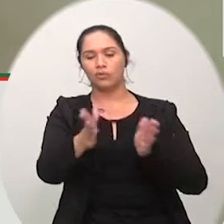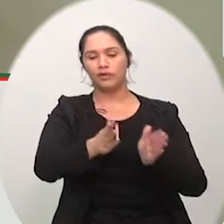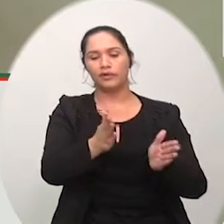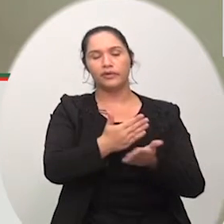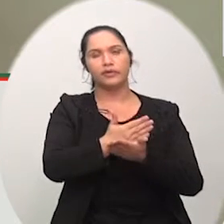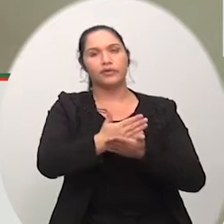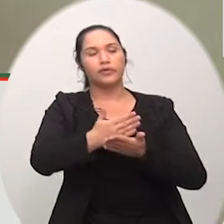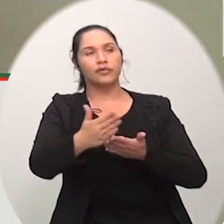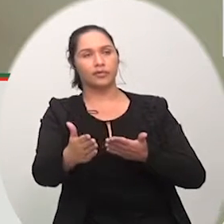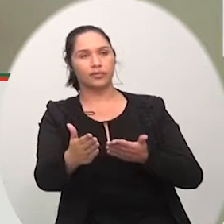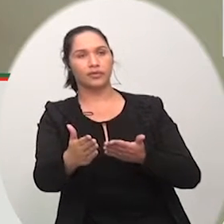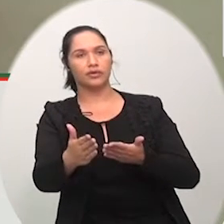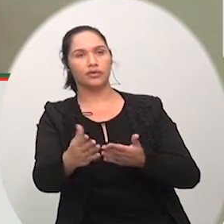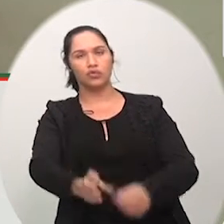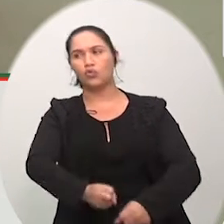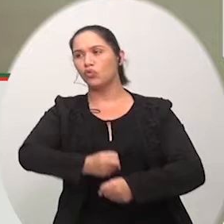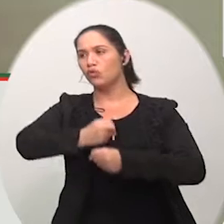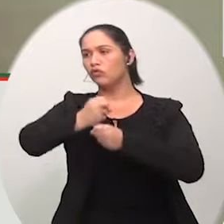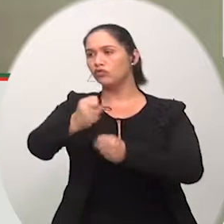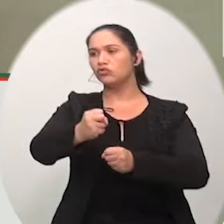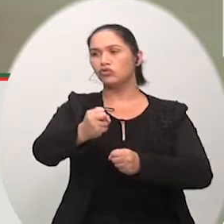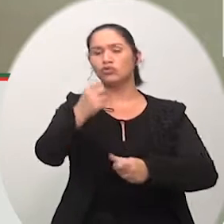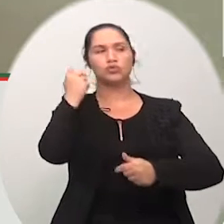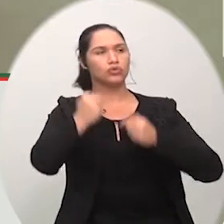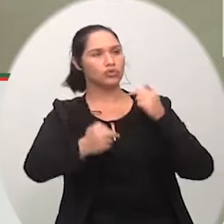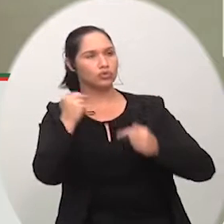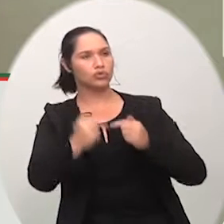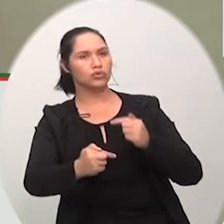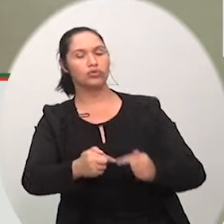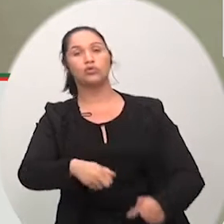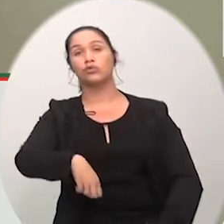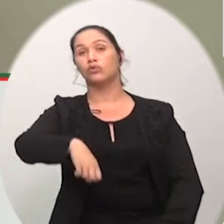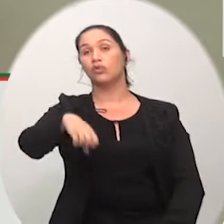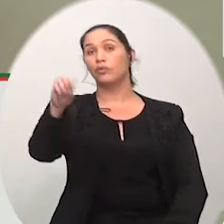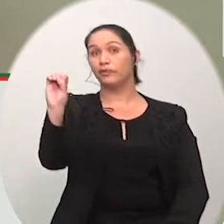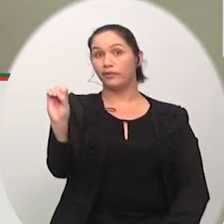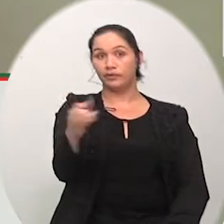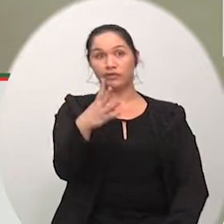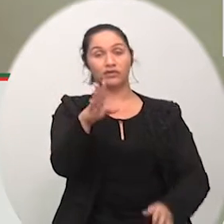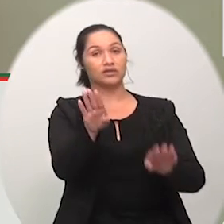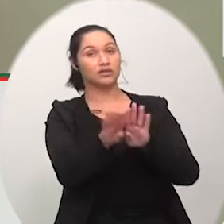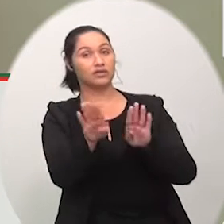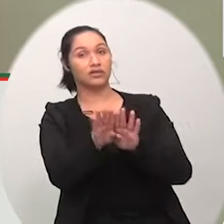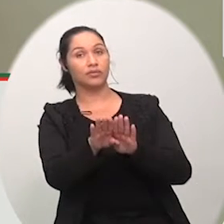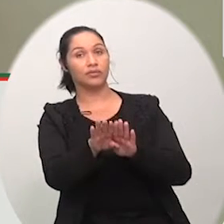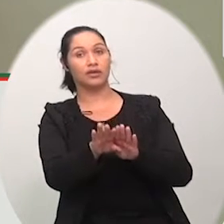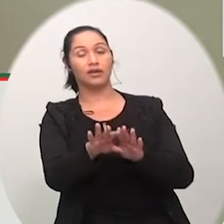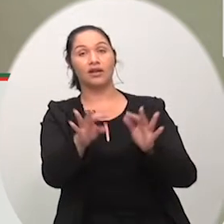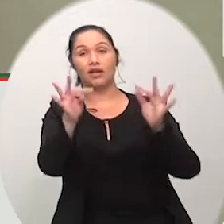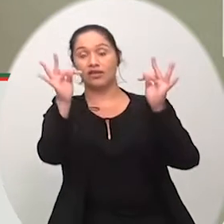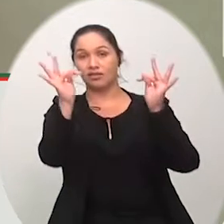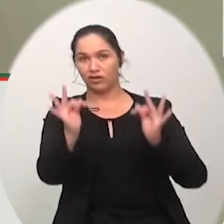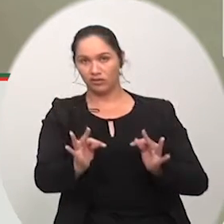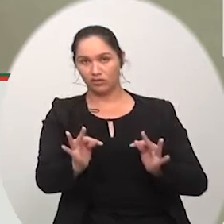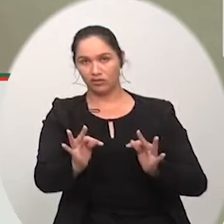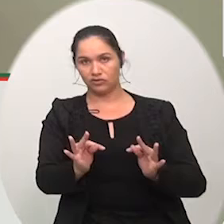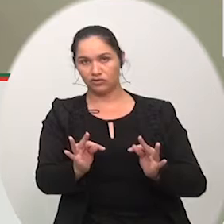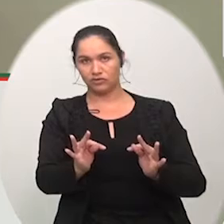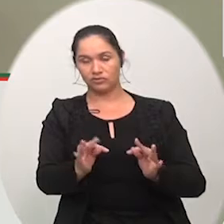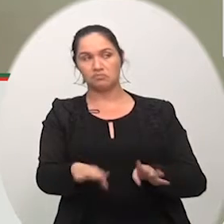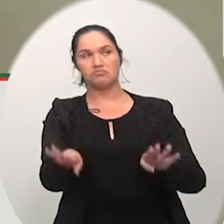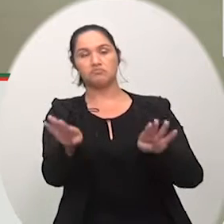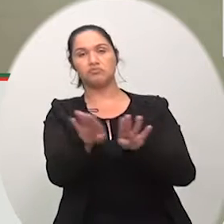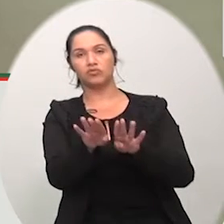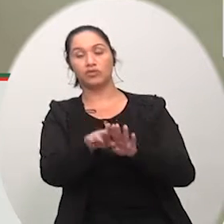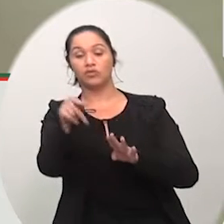a questão da inovação da tecnologia tenho falado da necessidade de nós termos na cidade de Criciúma uma lei